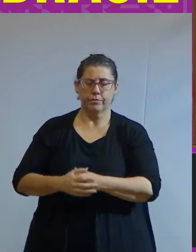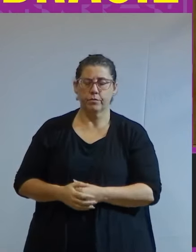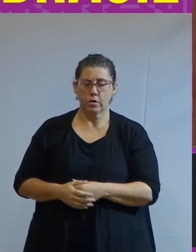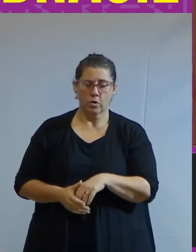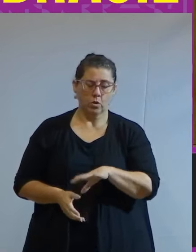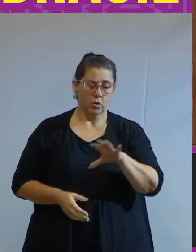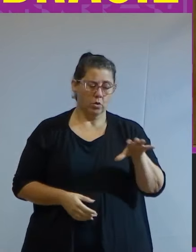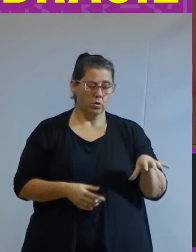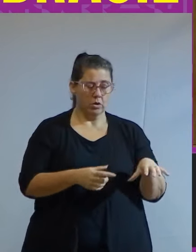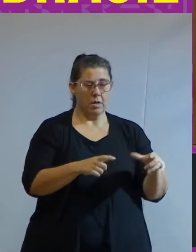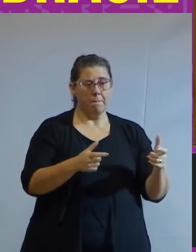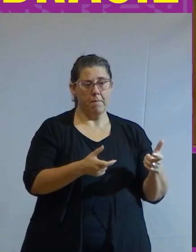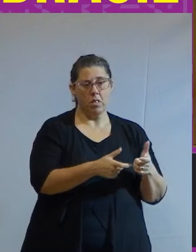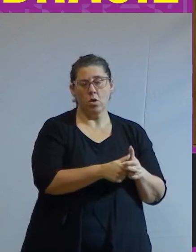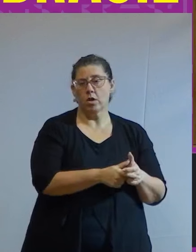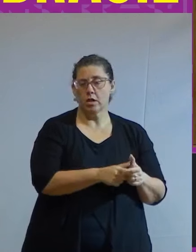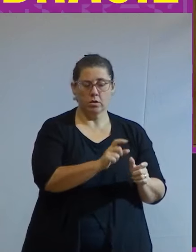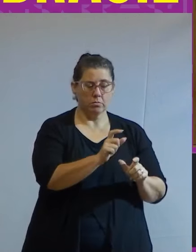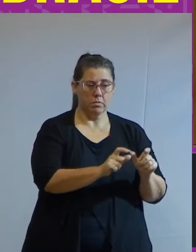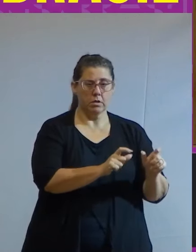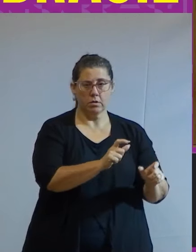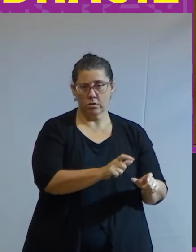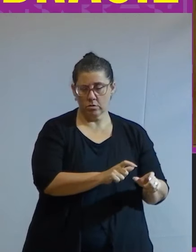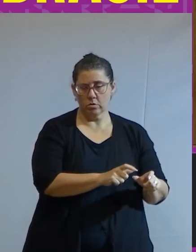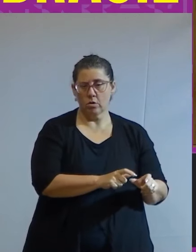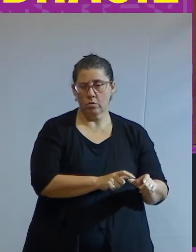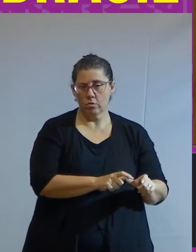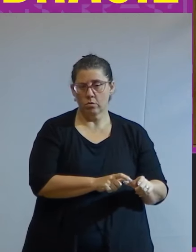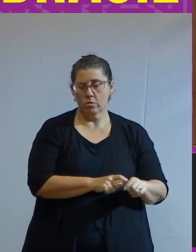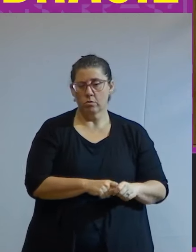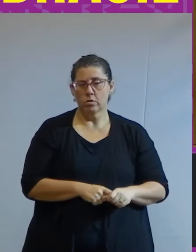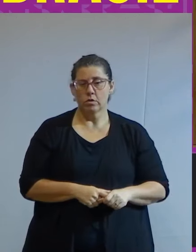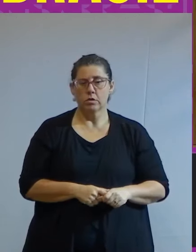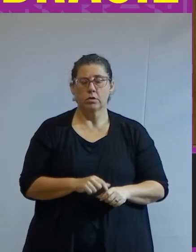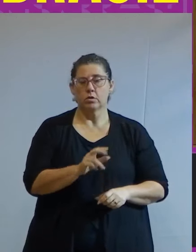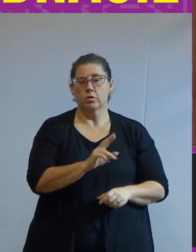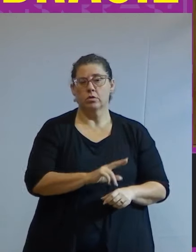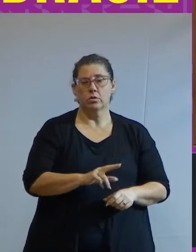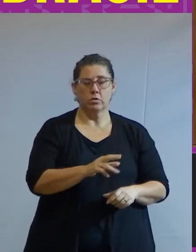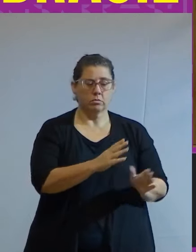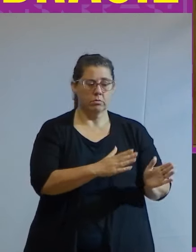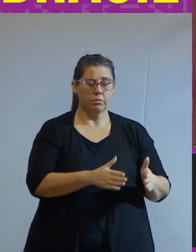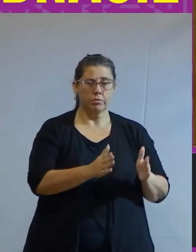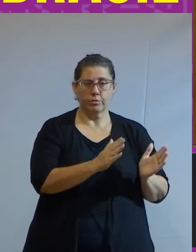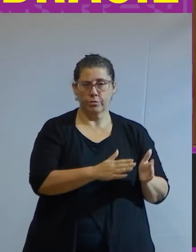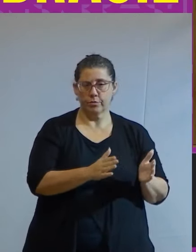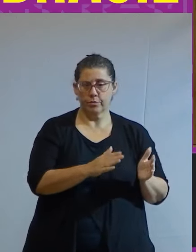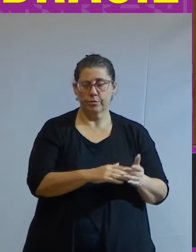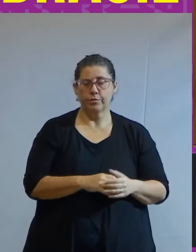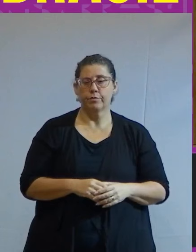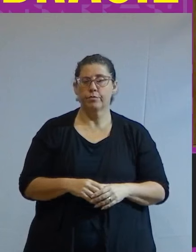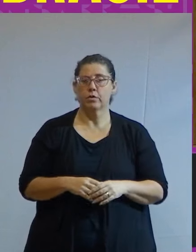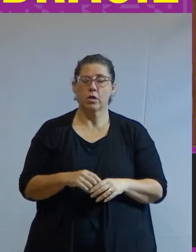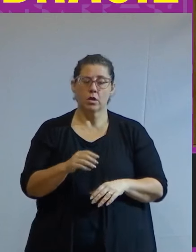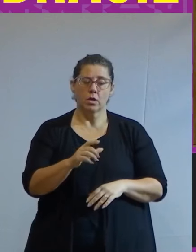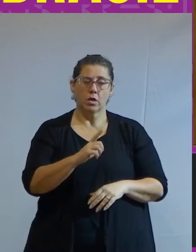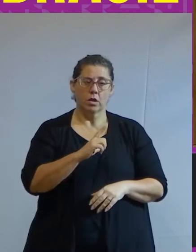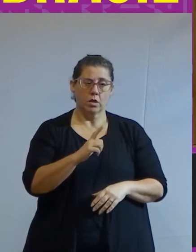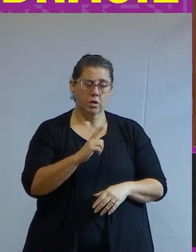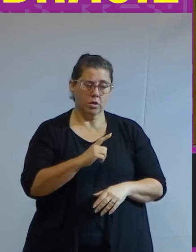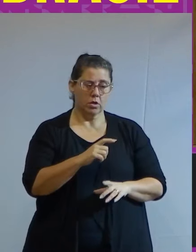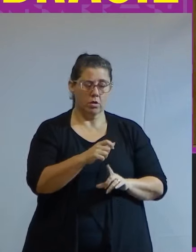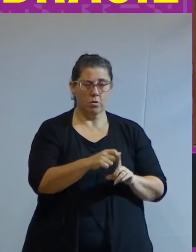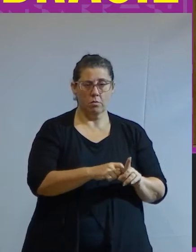um lado uma minoria de proprietários dirigentes e usufrutuários da produção mercantil que constituía o nervo